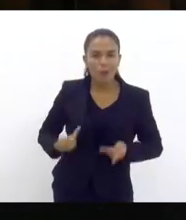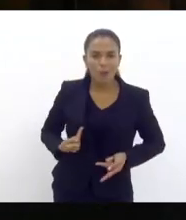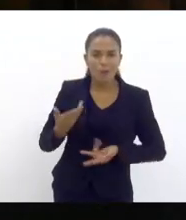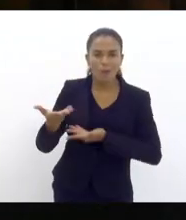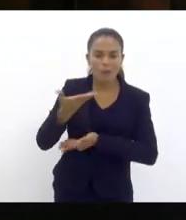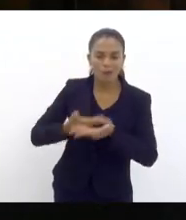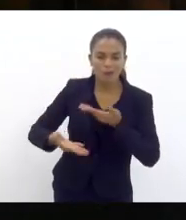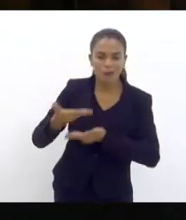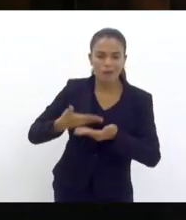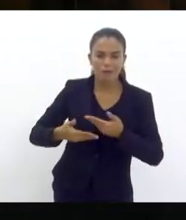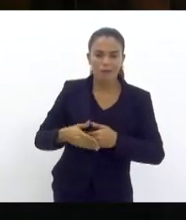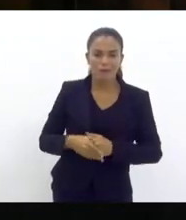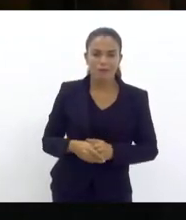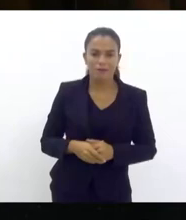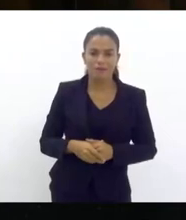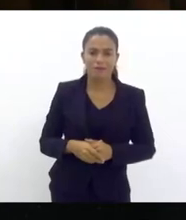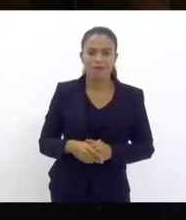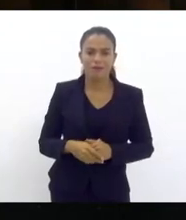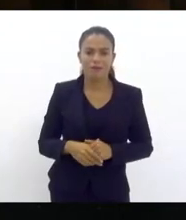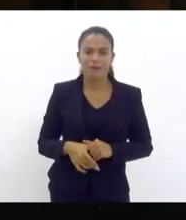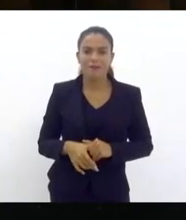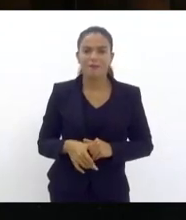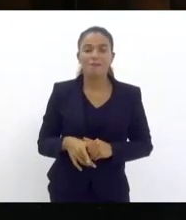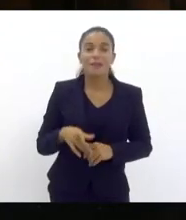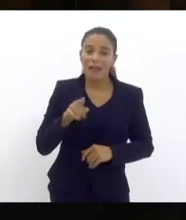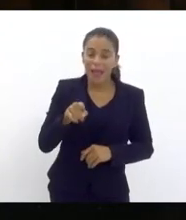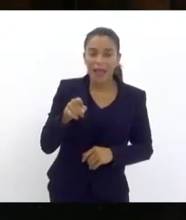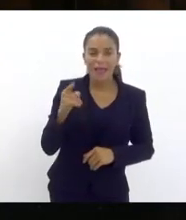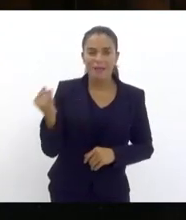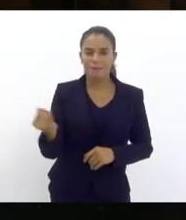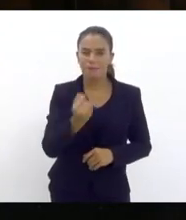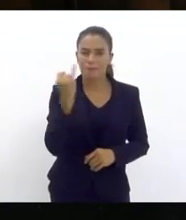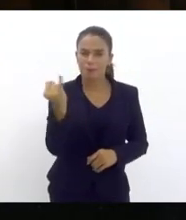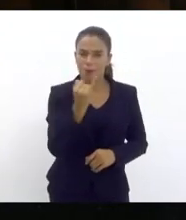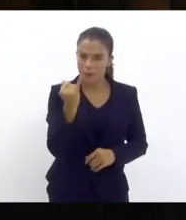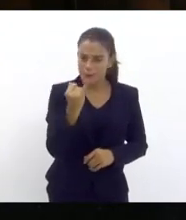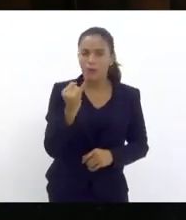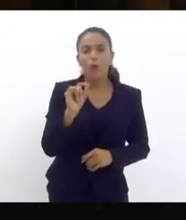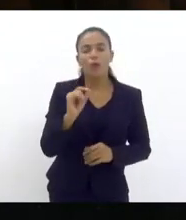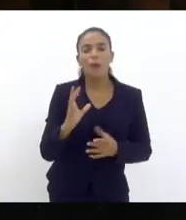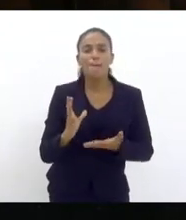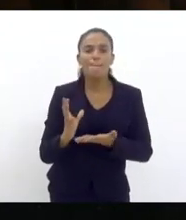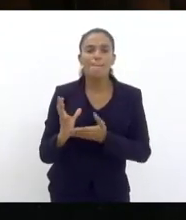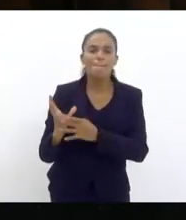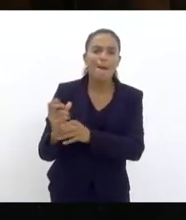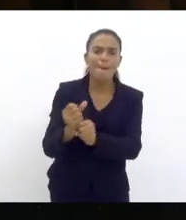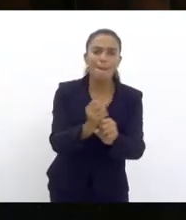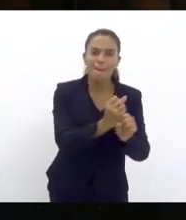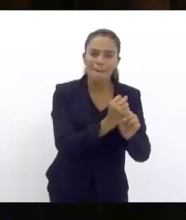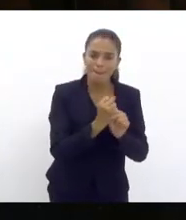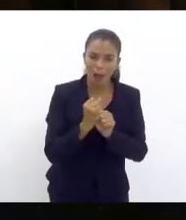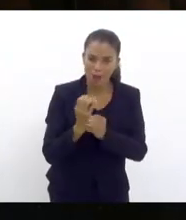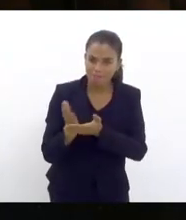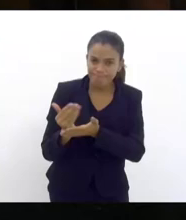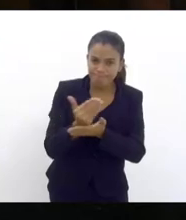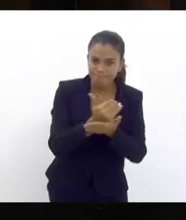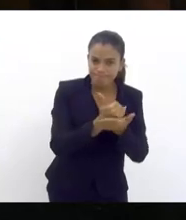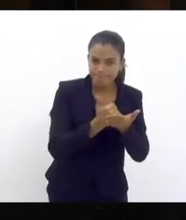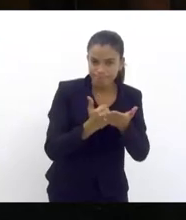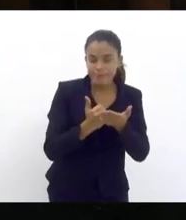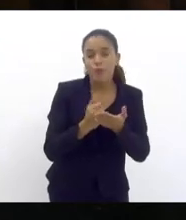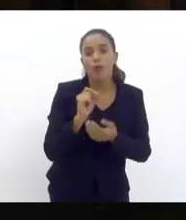E aí, senhor presidente, é importante trazer aqui os dados de 10 bilhões que ainda vão ser